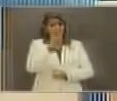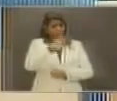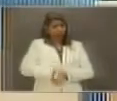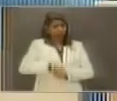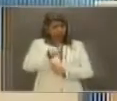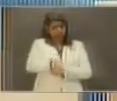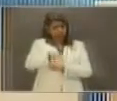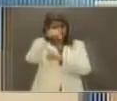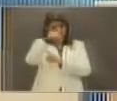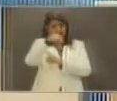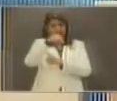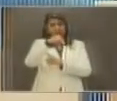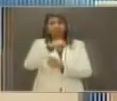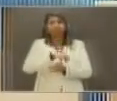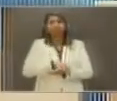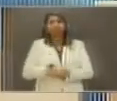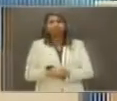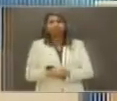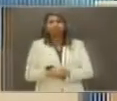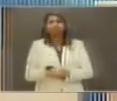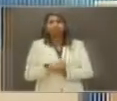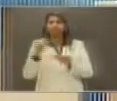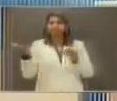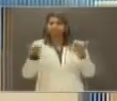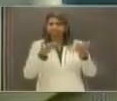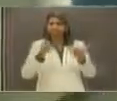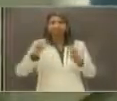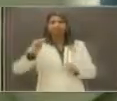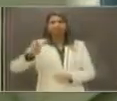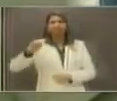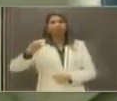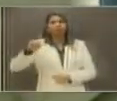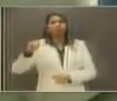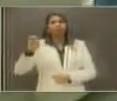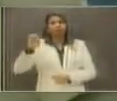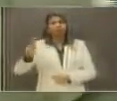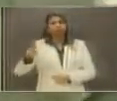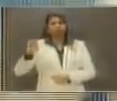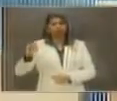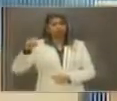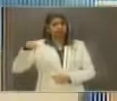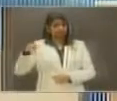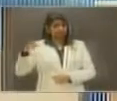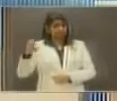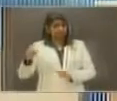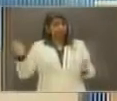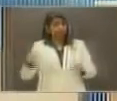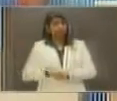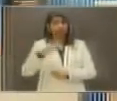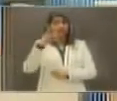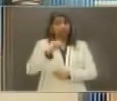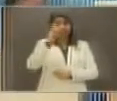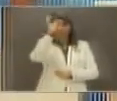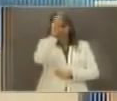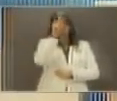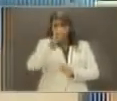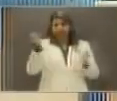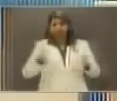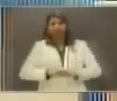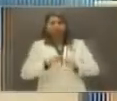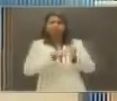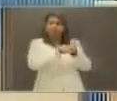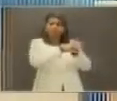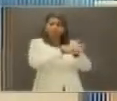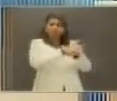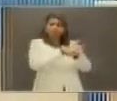convidando o jornalista Walter Santos, que fará em 30 segundos a pergunta ao candidato...